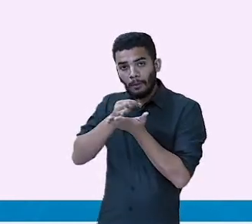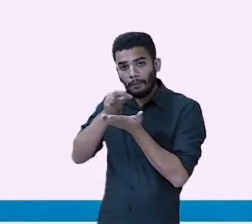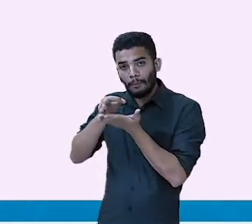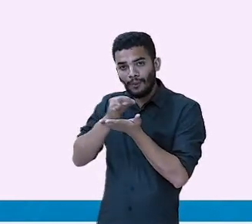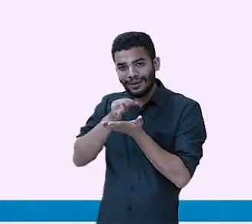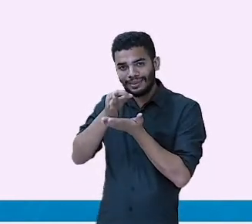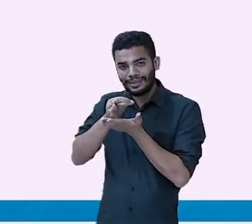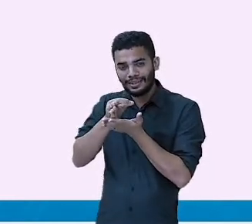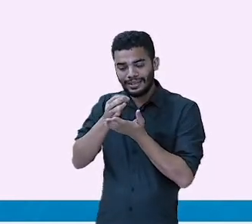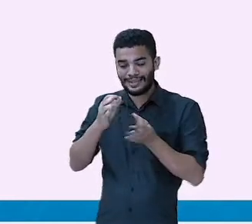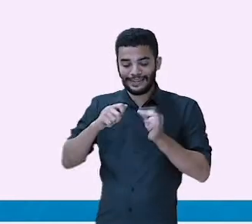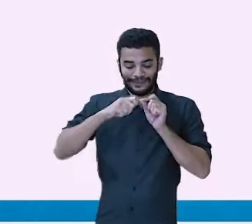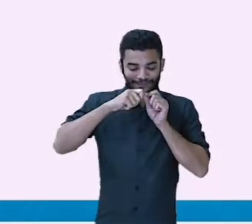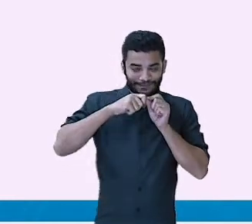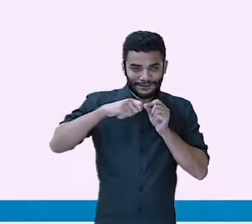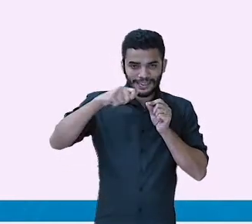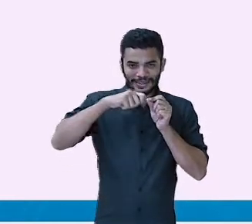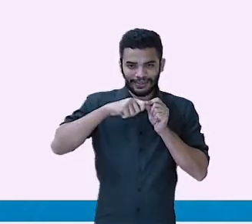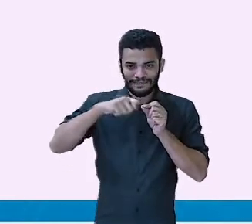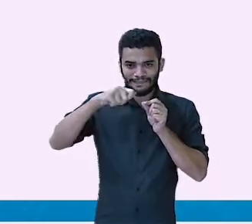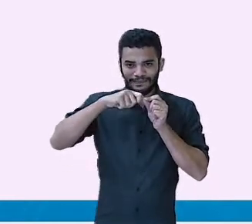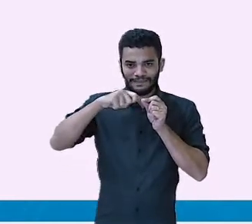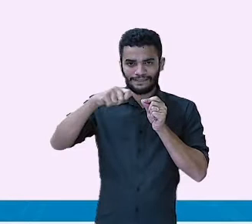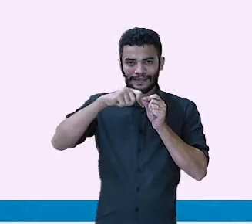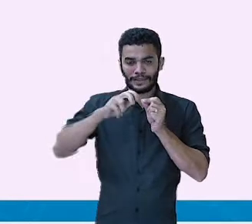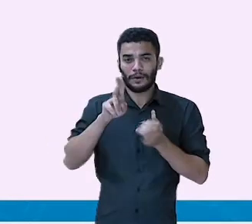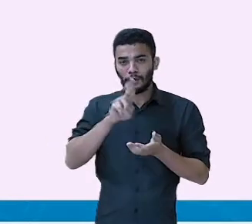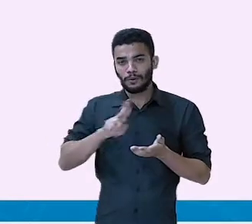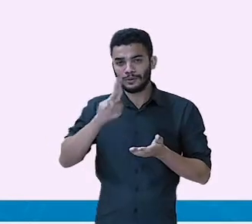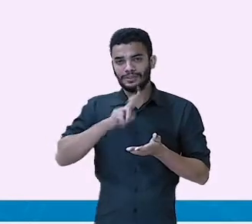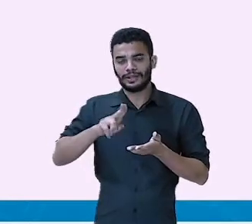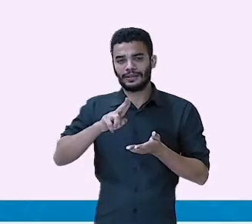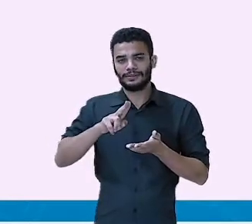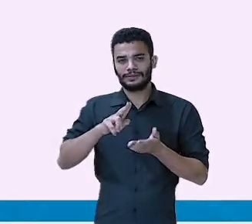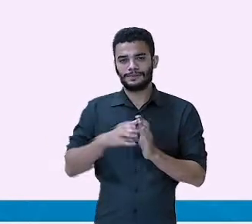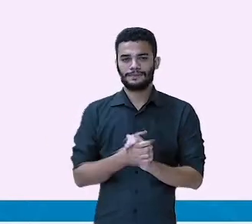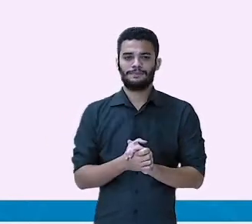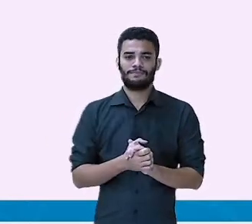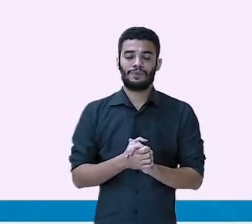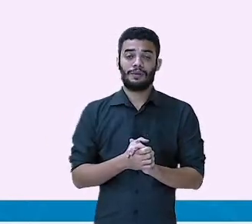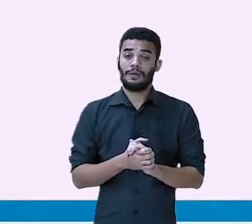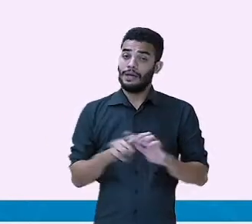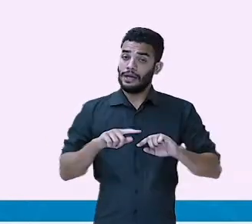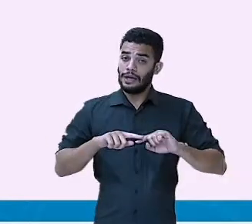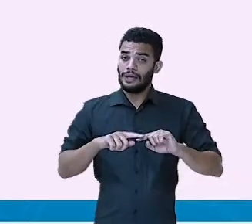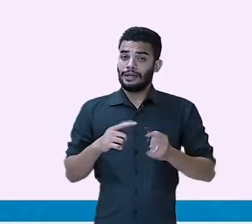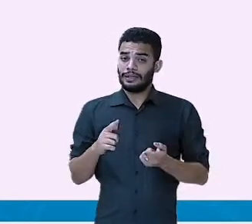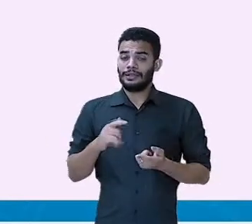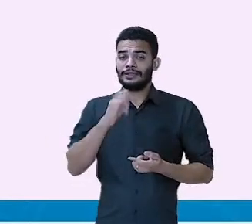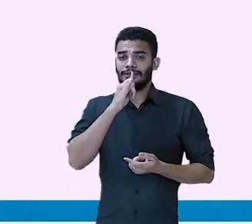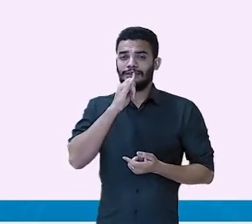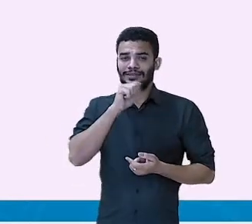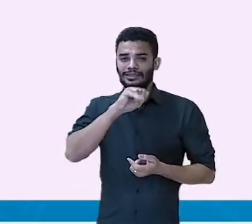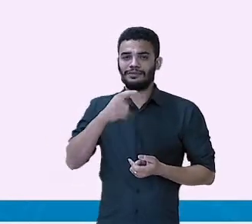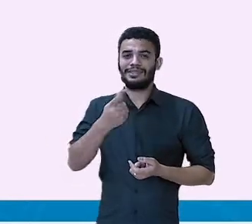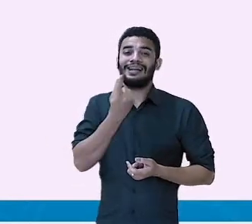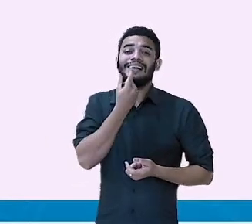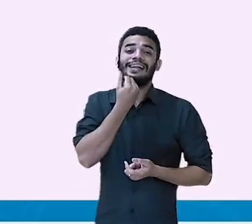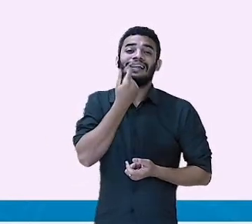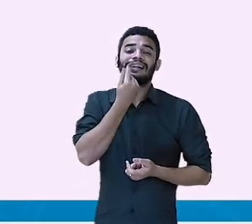Se você tiver um lápis também, seria melhor para a gente fazer a marcação de lápis e depois a gente passar